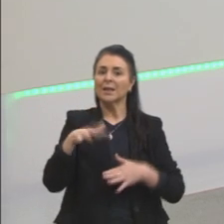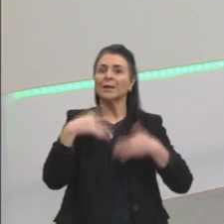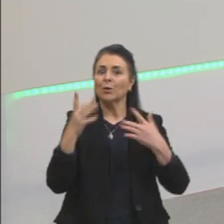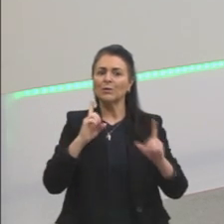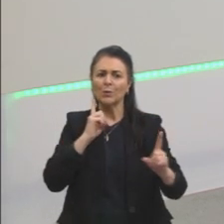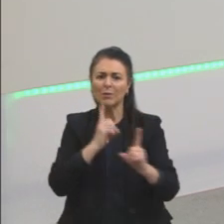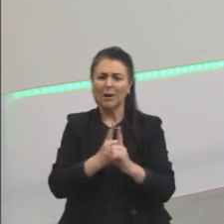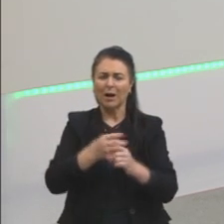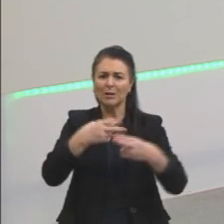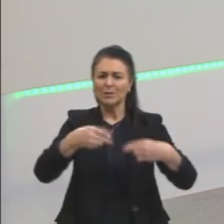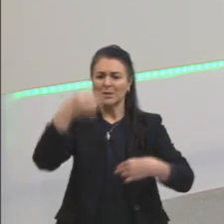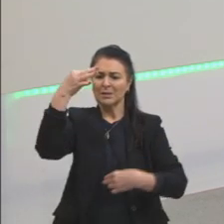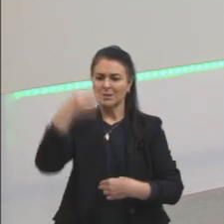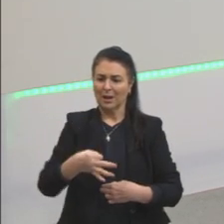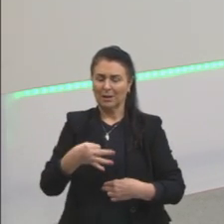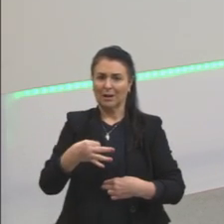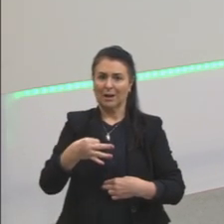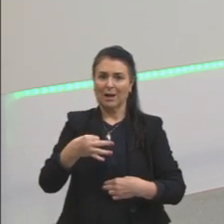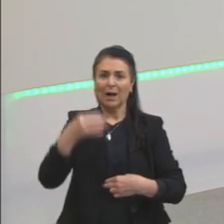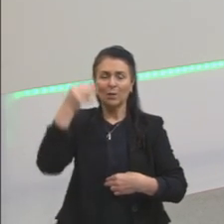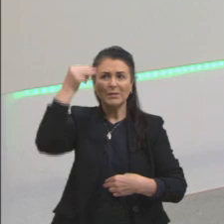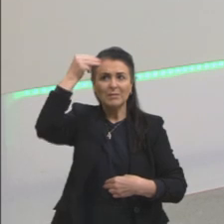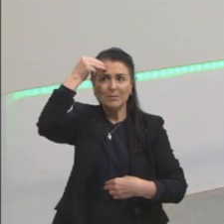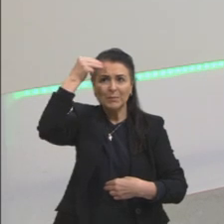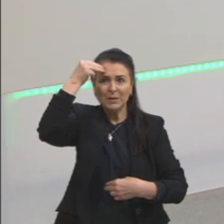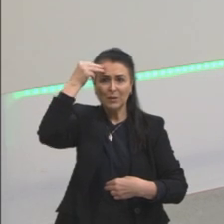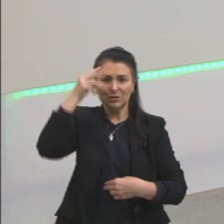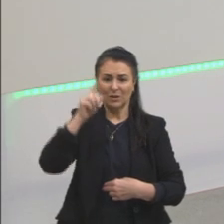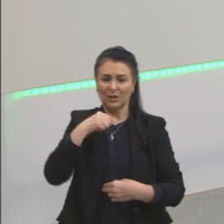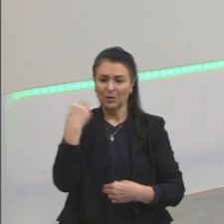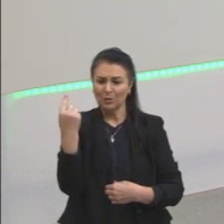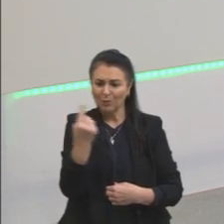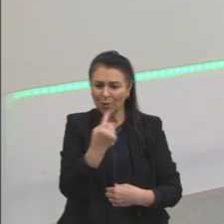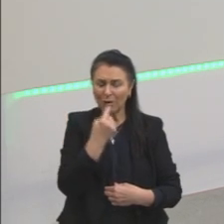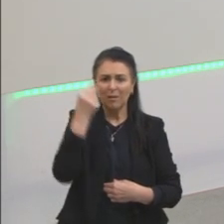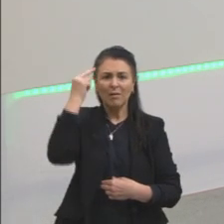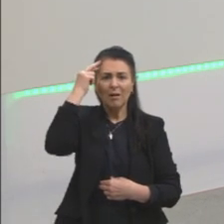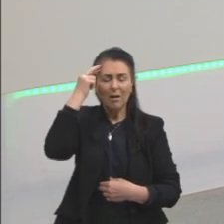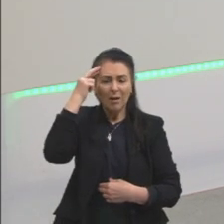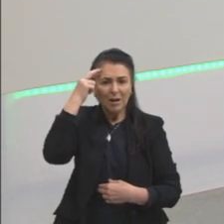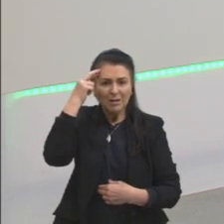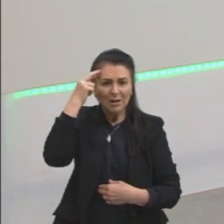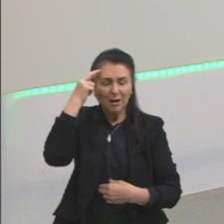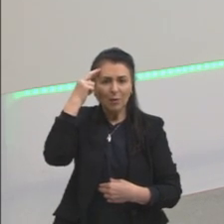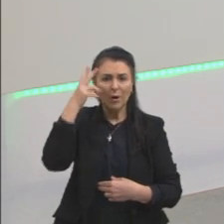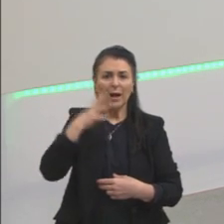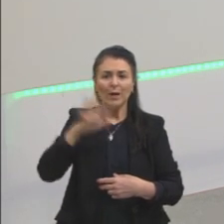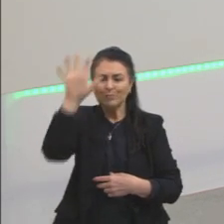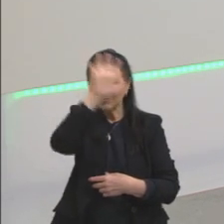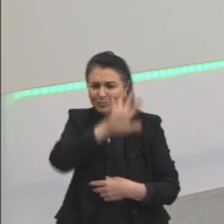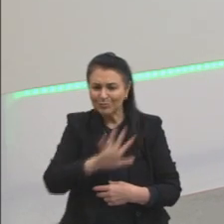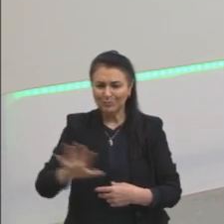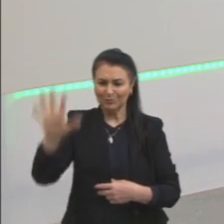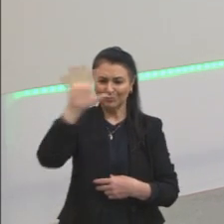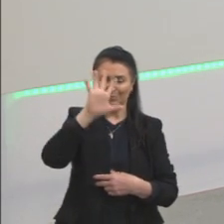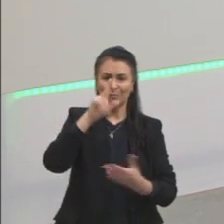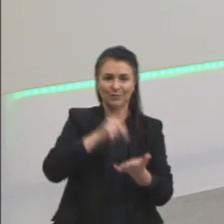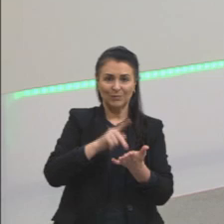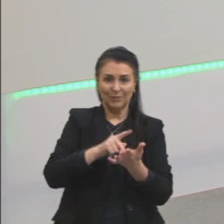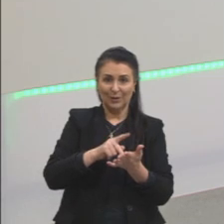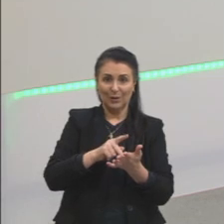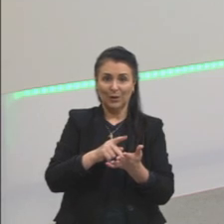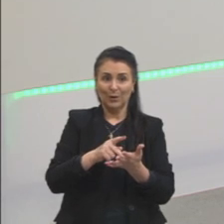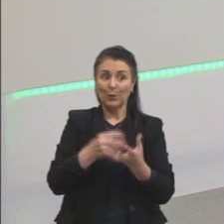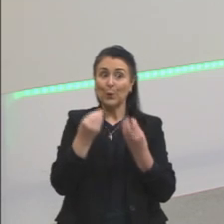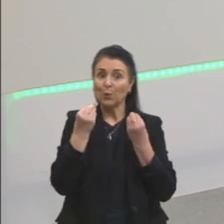ou que os juízos que a nossa mente produzisse, a nossa razão, fossem verdadeiros e universais, como a ciência estava